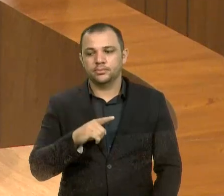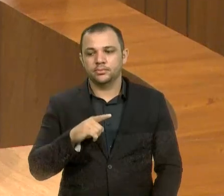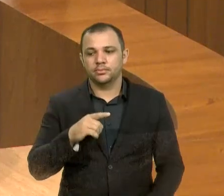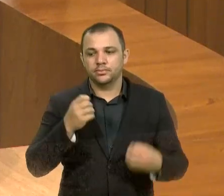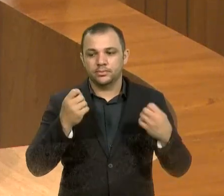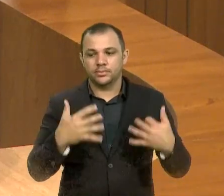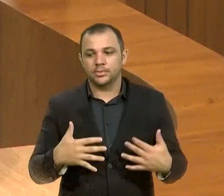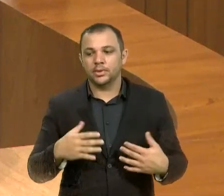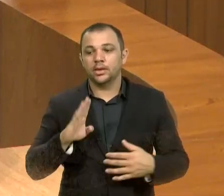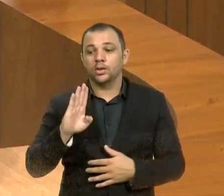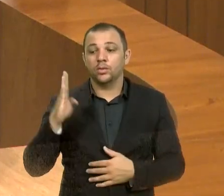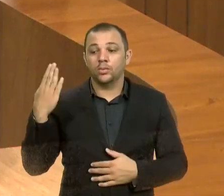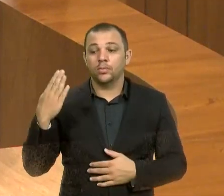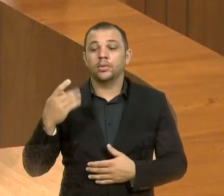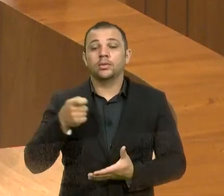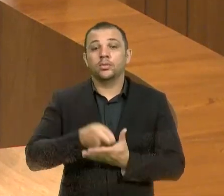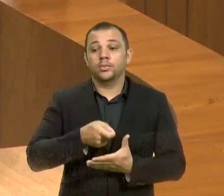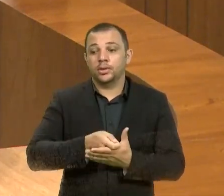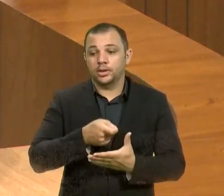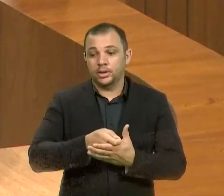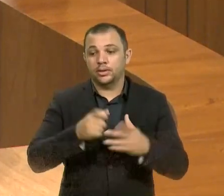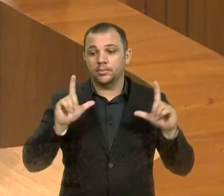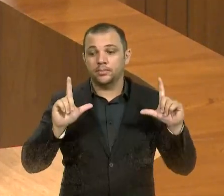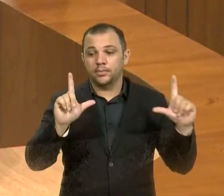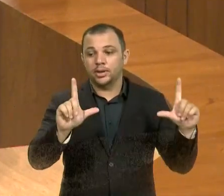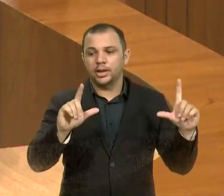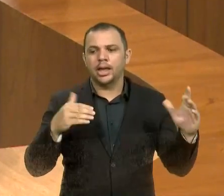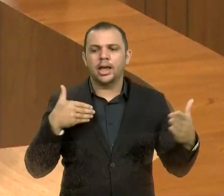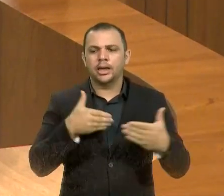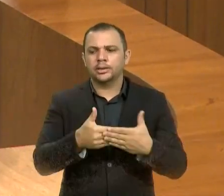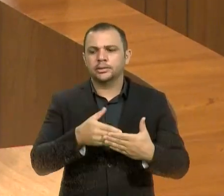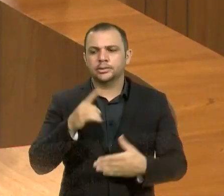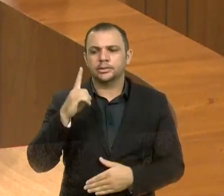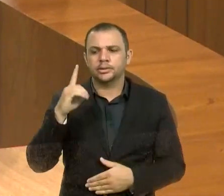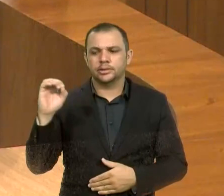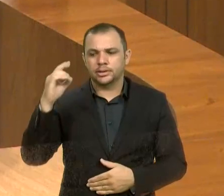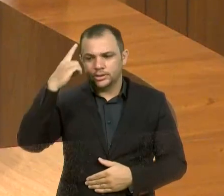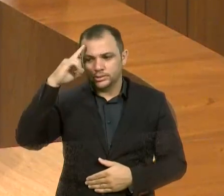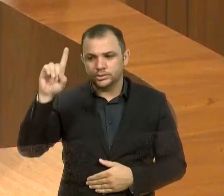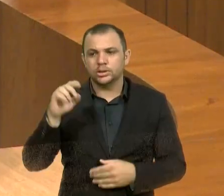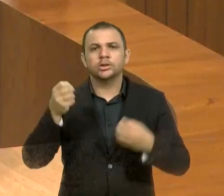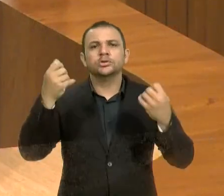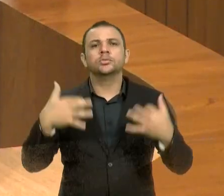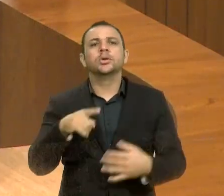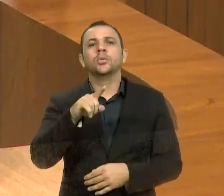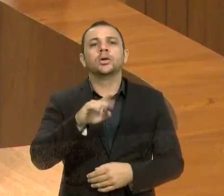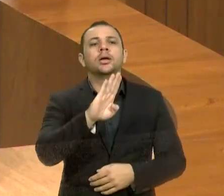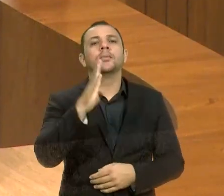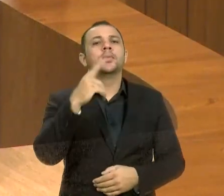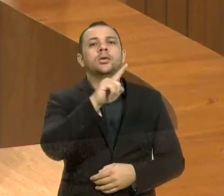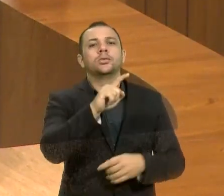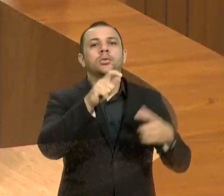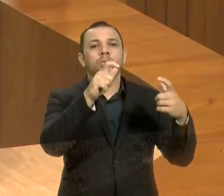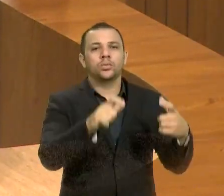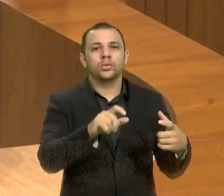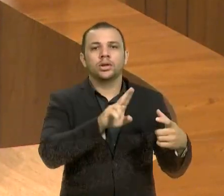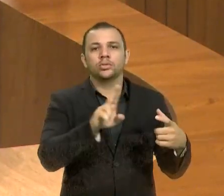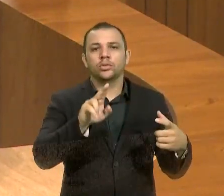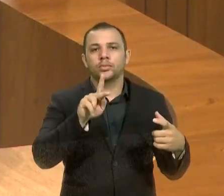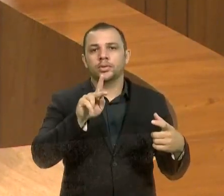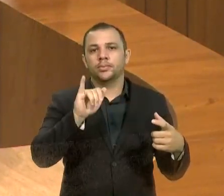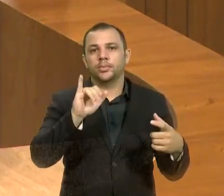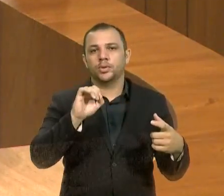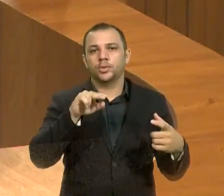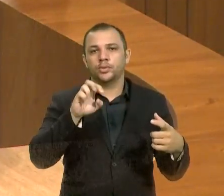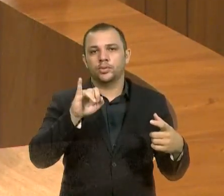afixar no prazo de 10 dias. Eu estou me referindo aqui àquele bar pioneiro, que foi há poucos